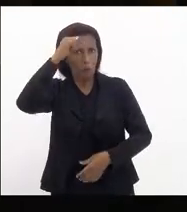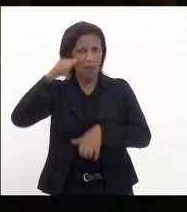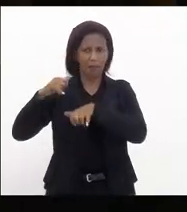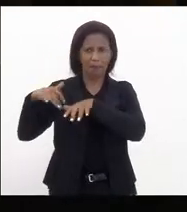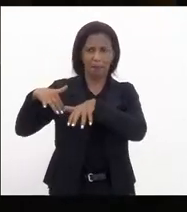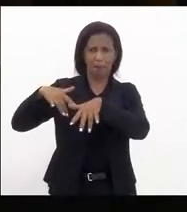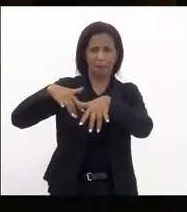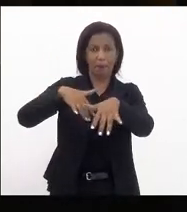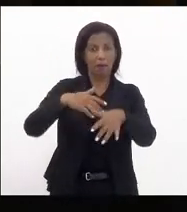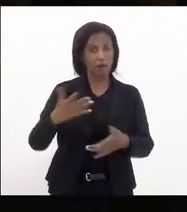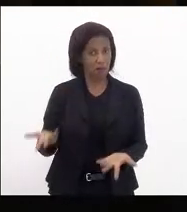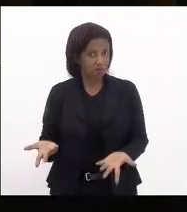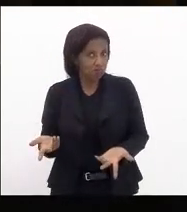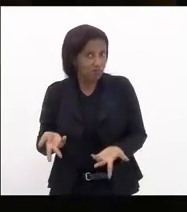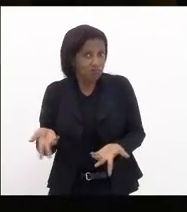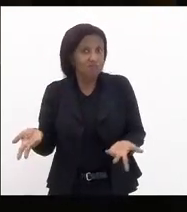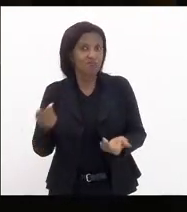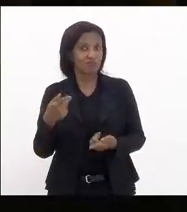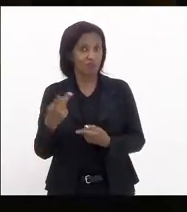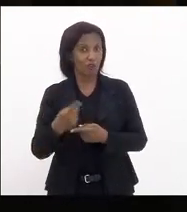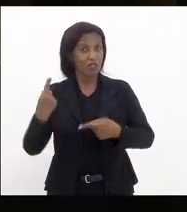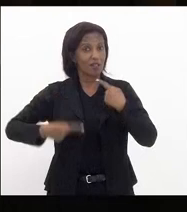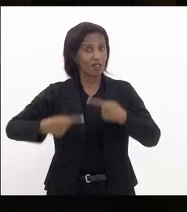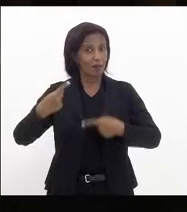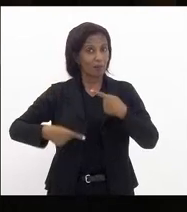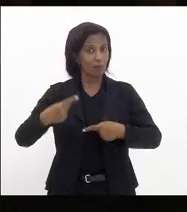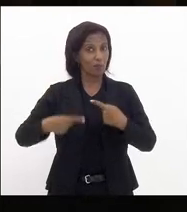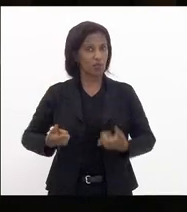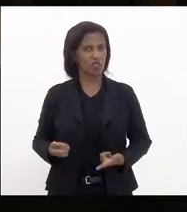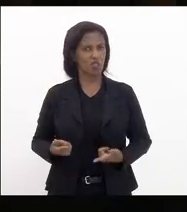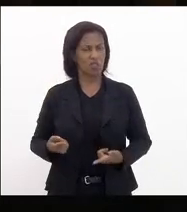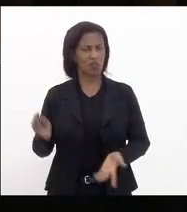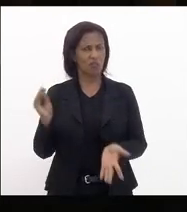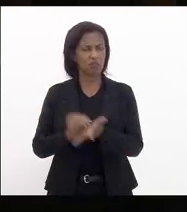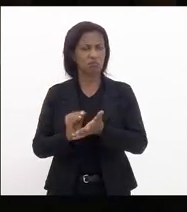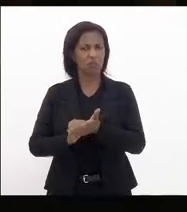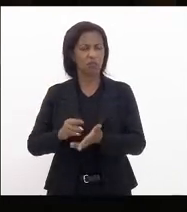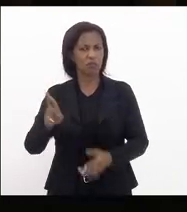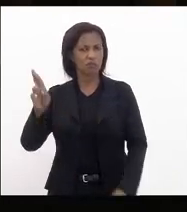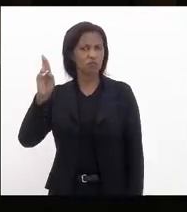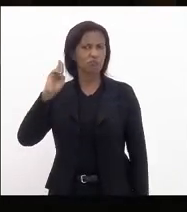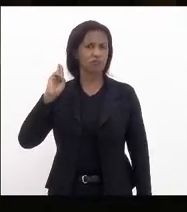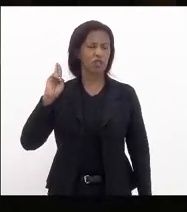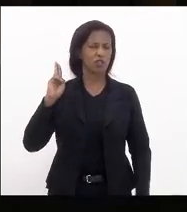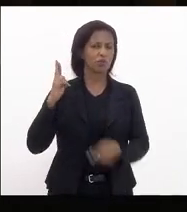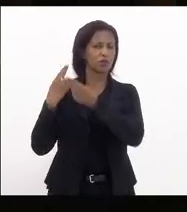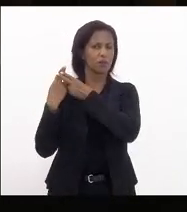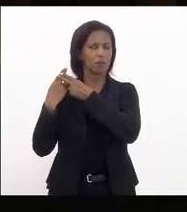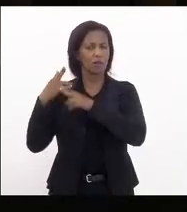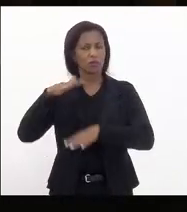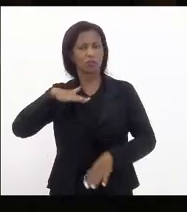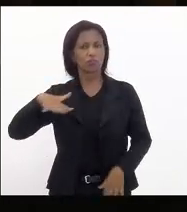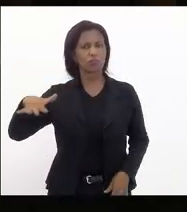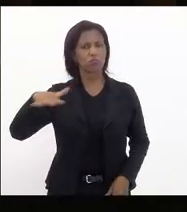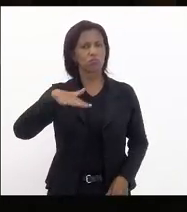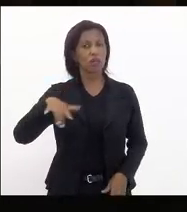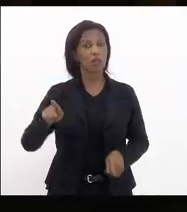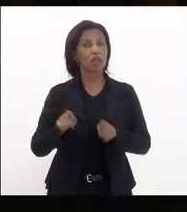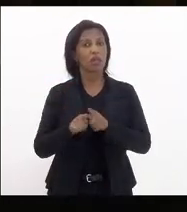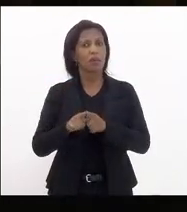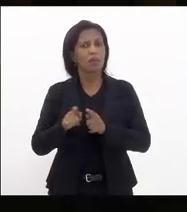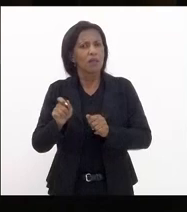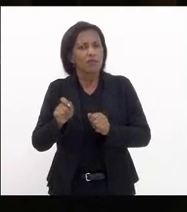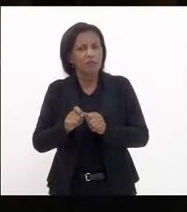efetivamente a boiada na política irresponsável de meio ambiente fez inclusive